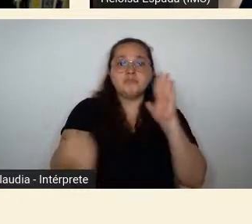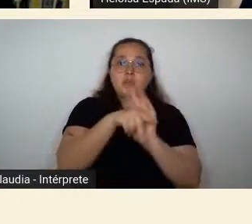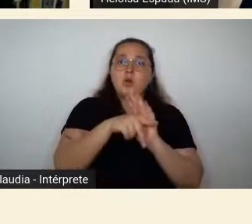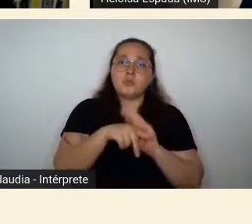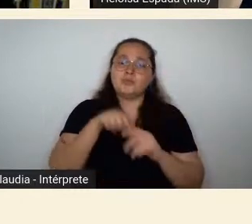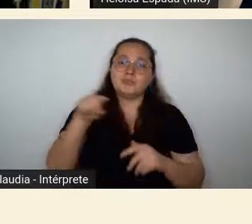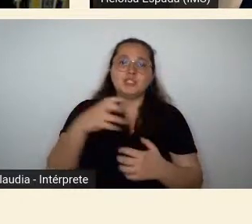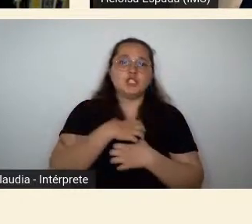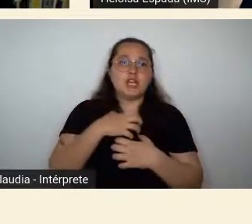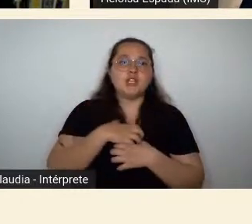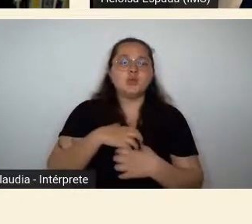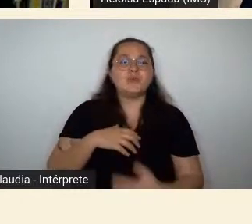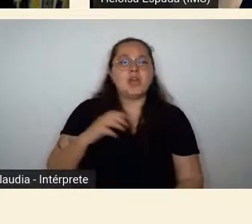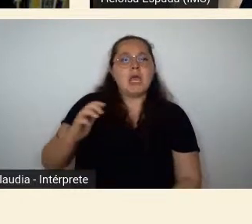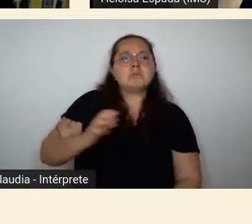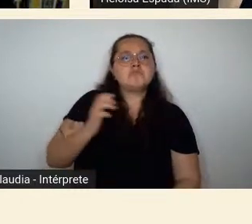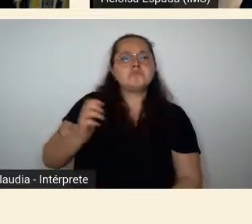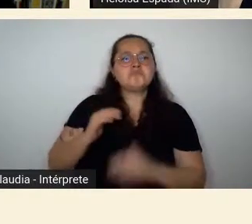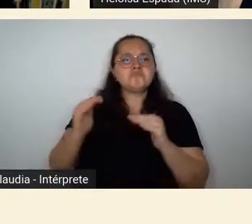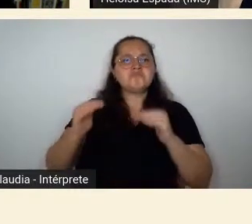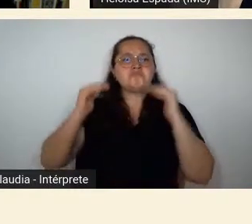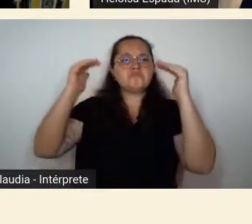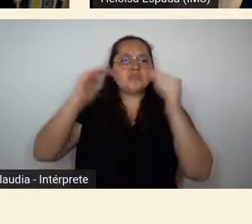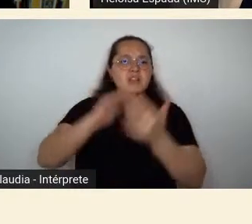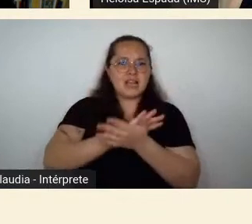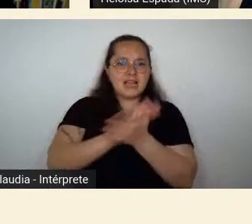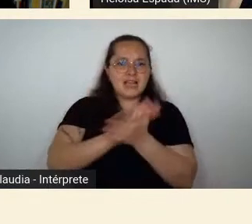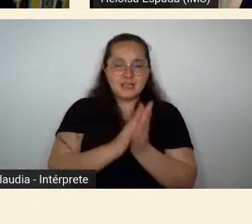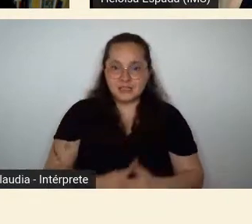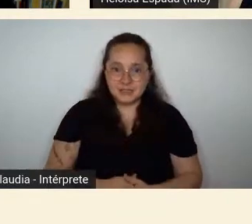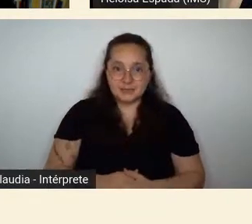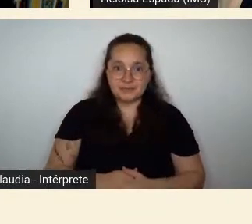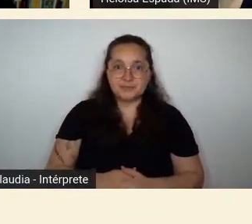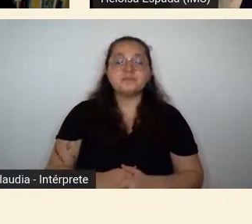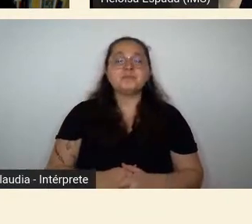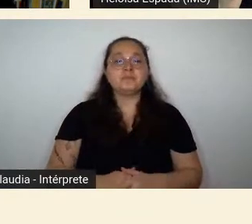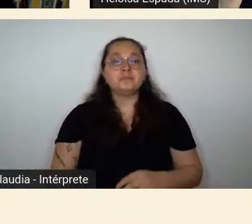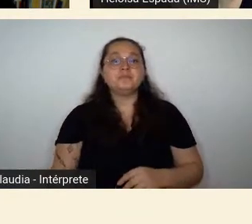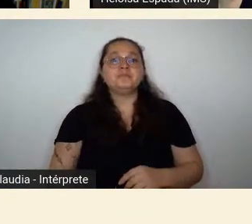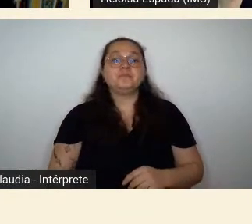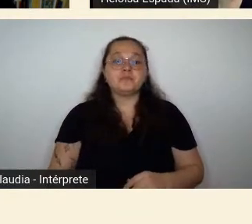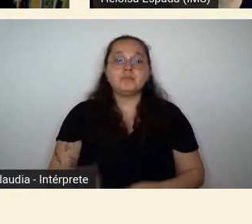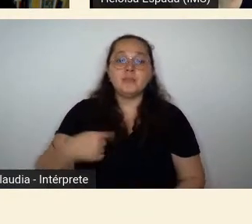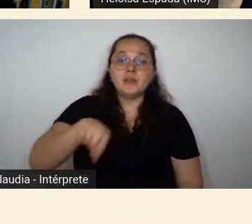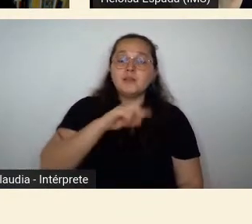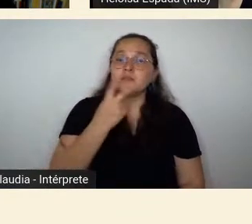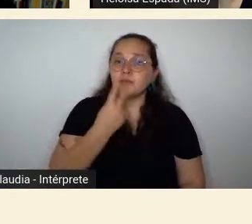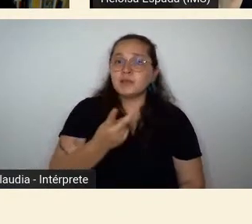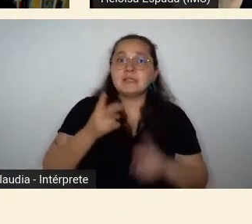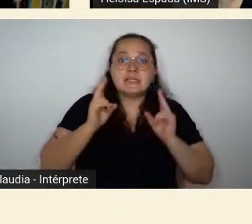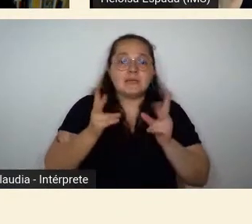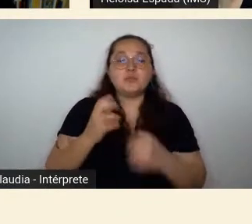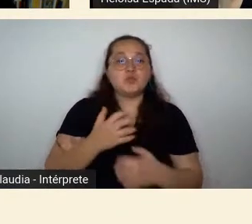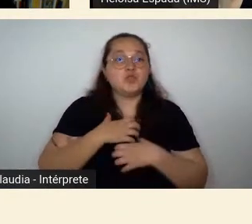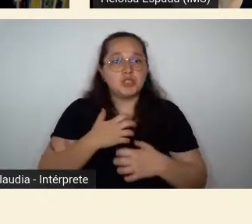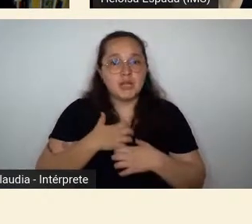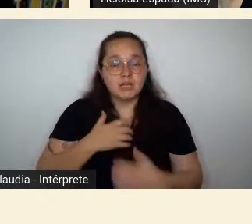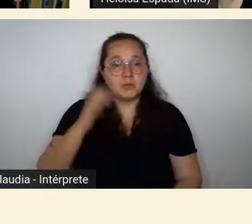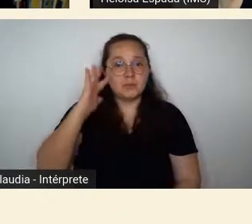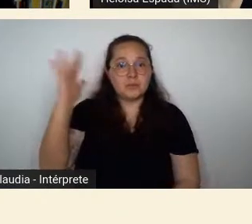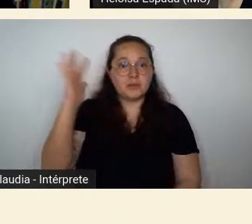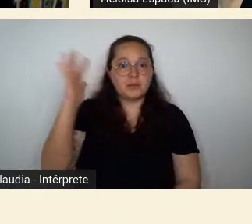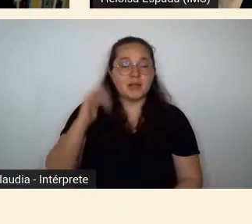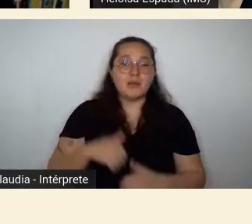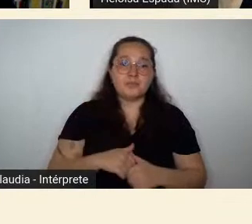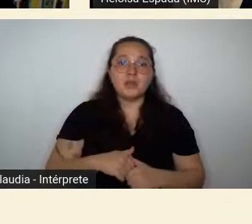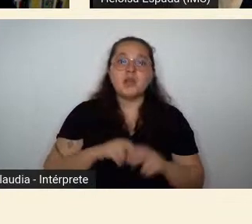evento cada virada política que esses personagens passavam fazia com que eles tivessem uma revisão do evento o próprio Ian de Almeida Prado